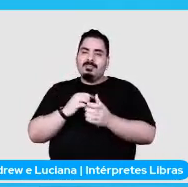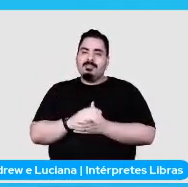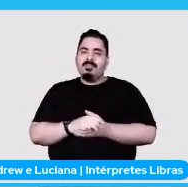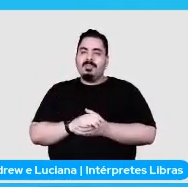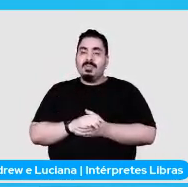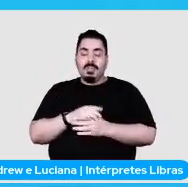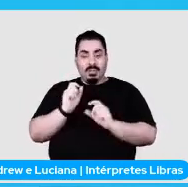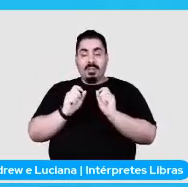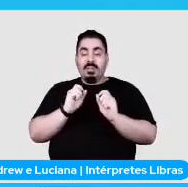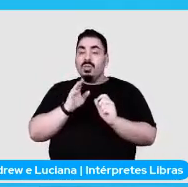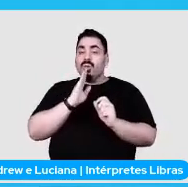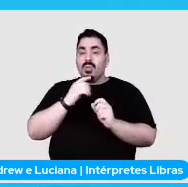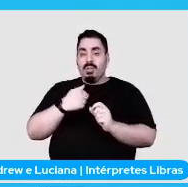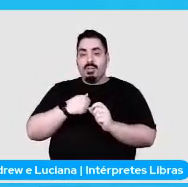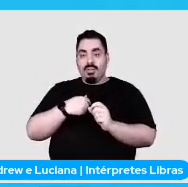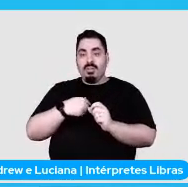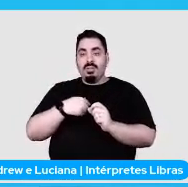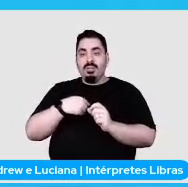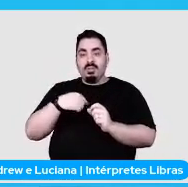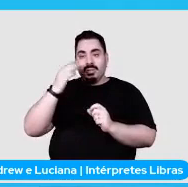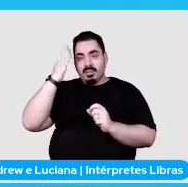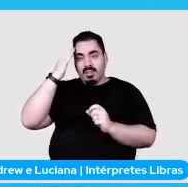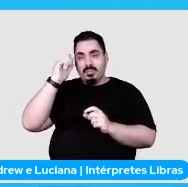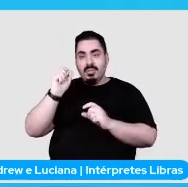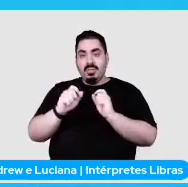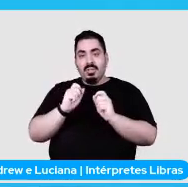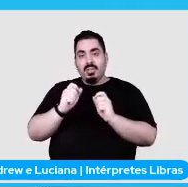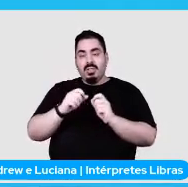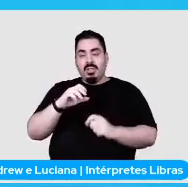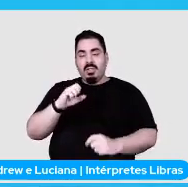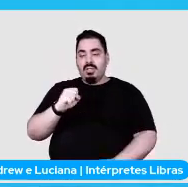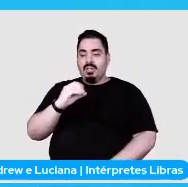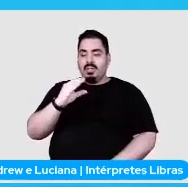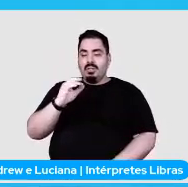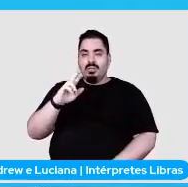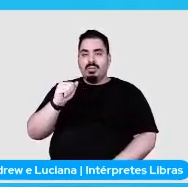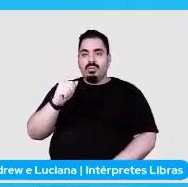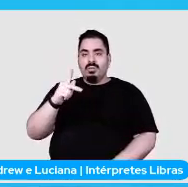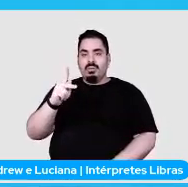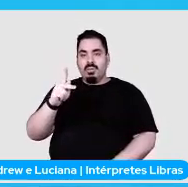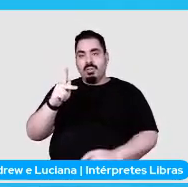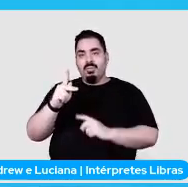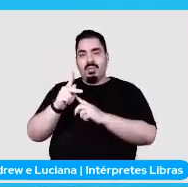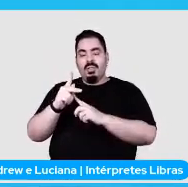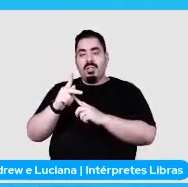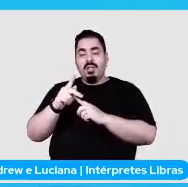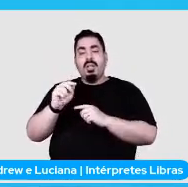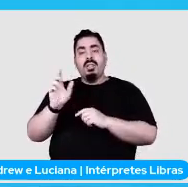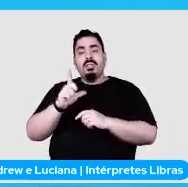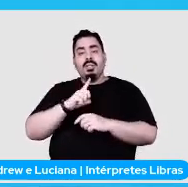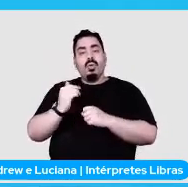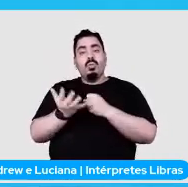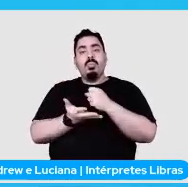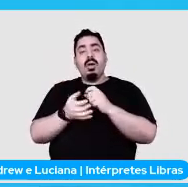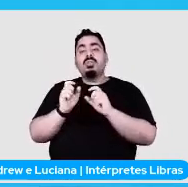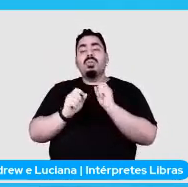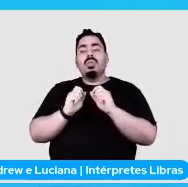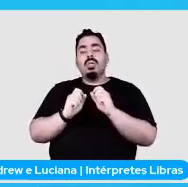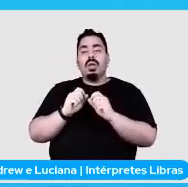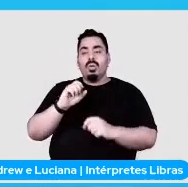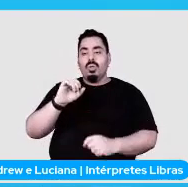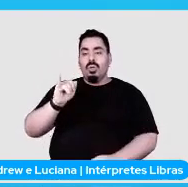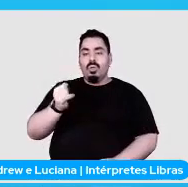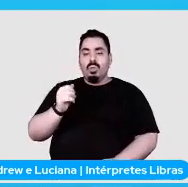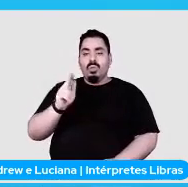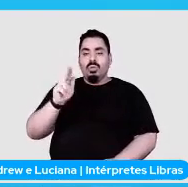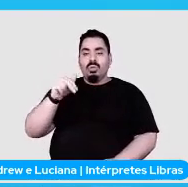conhece, quem viu minha palestra no passado sabe que o Scrap é baseado no Django. Então, ele copia muita